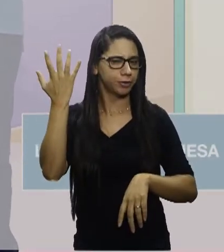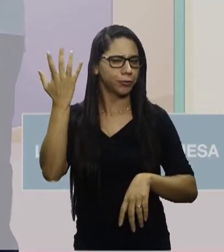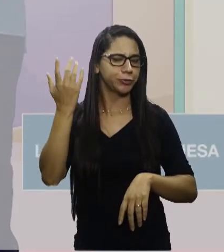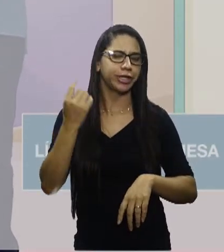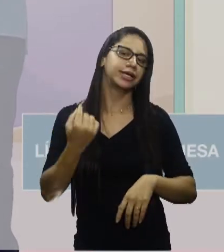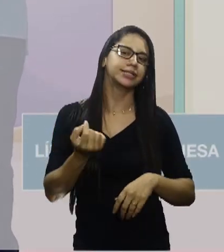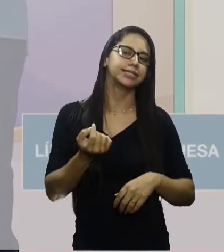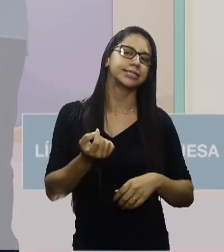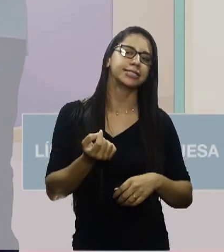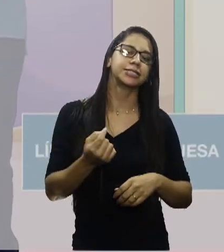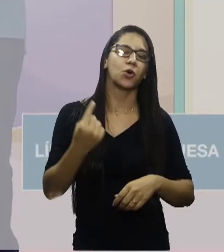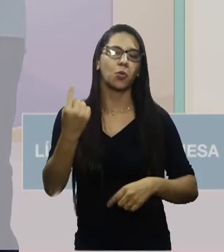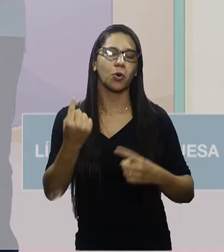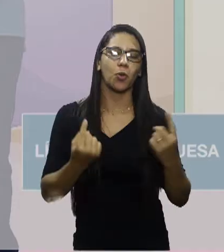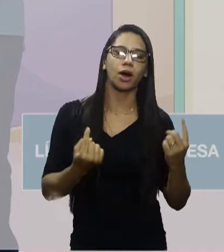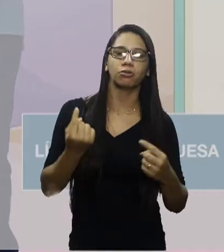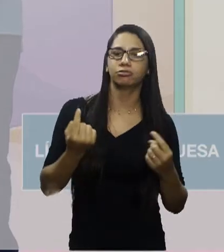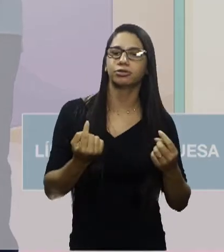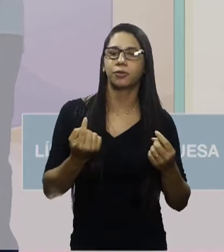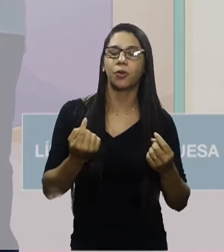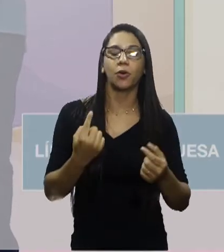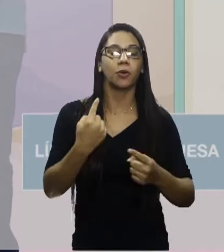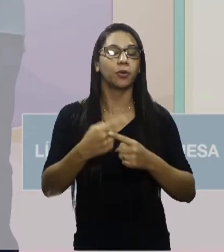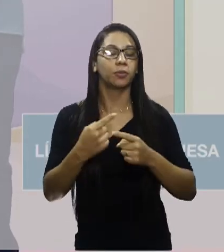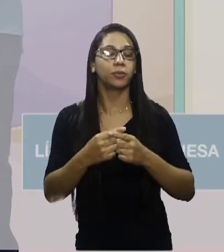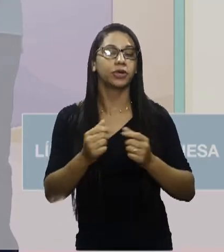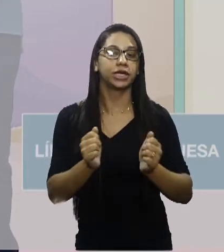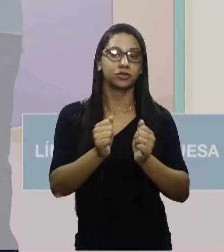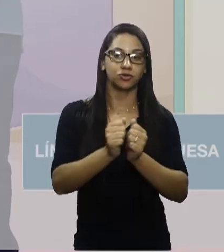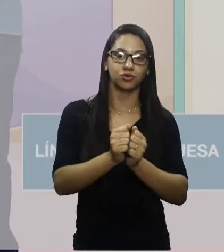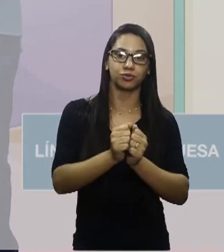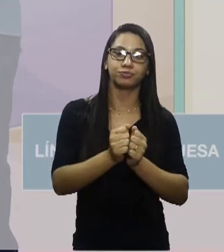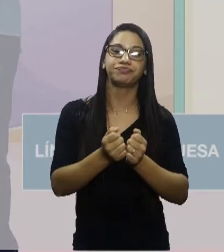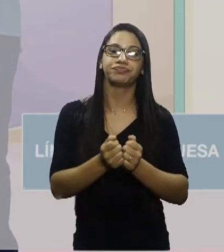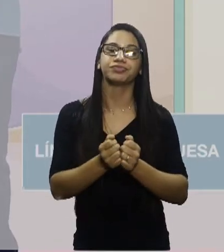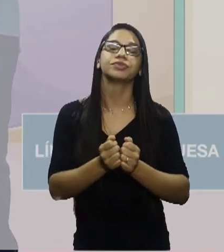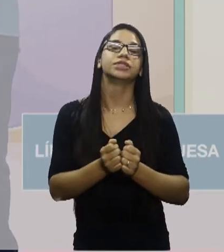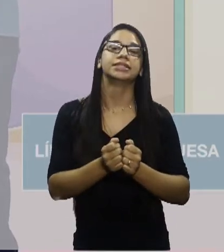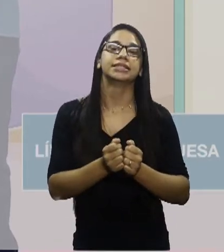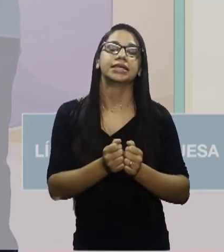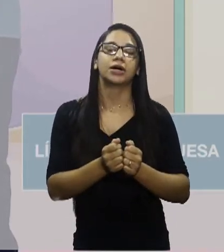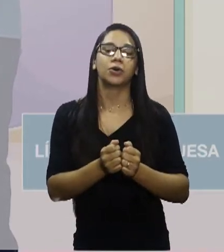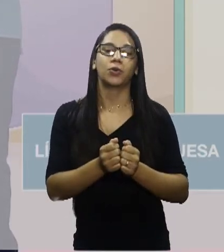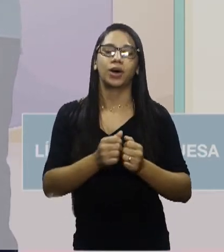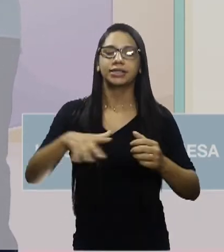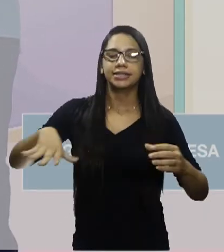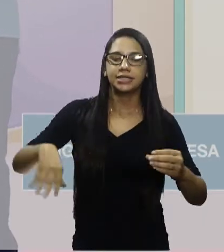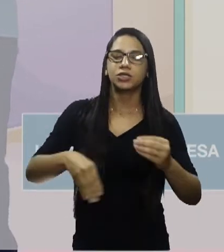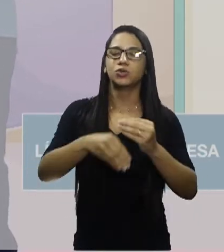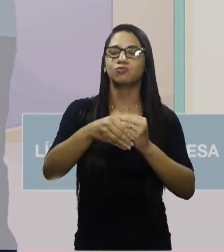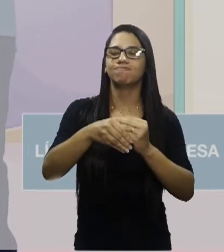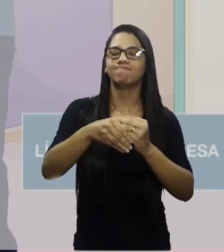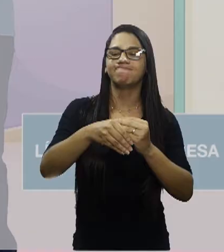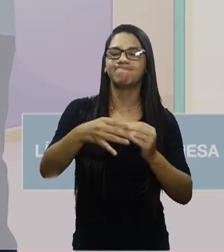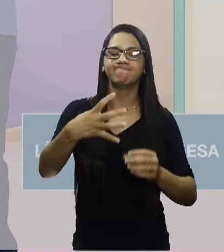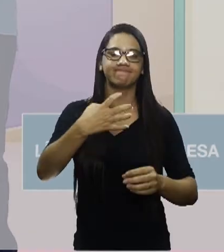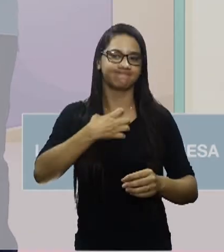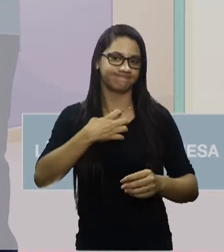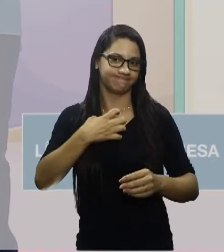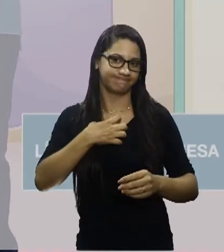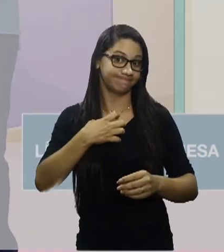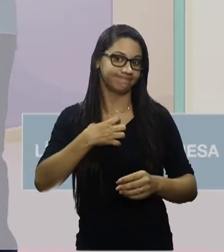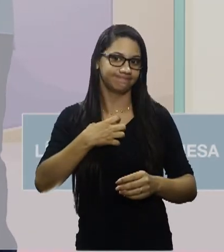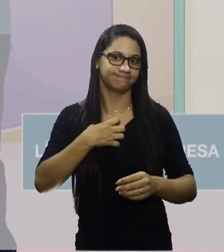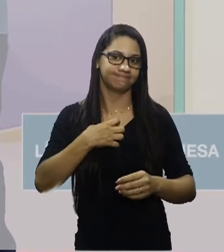a outra, se elas são independentes? Porque elas estão juntas. Um está atribuindo ali, adicionando sentido, fazendo uma adição de sentidos,